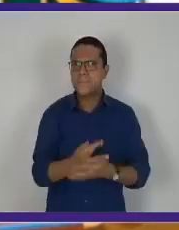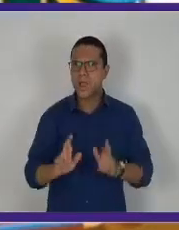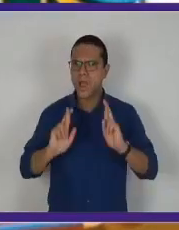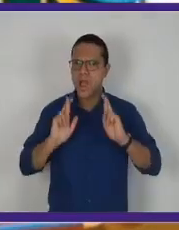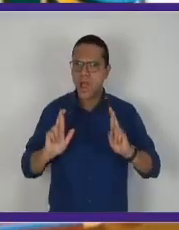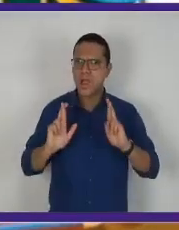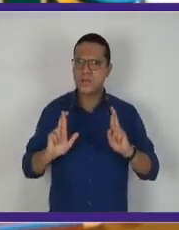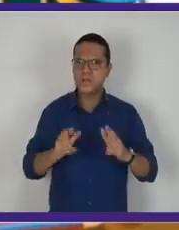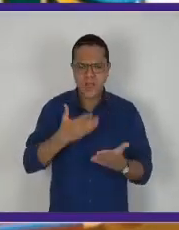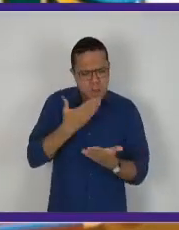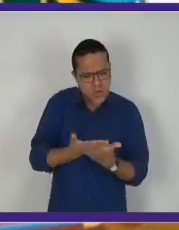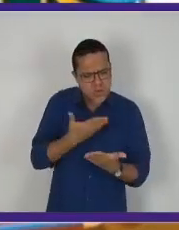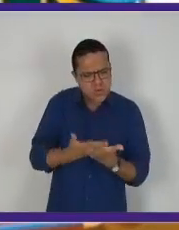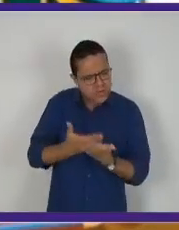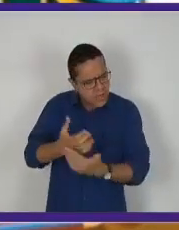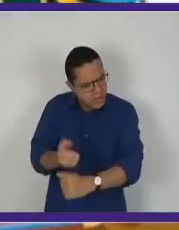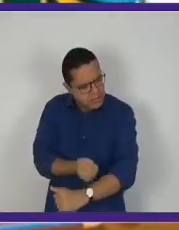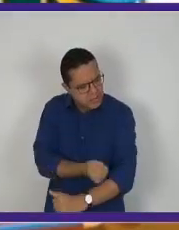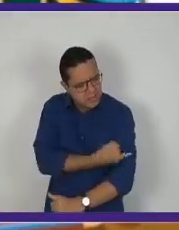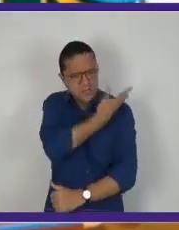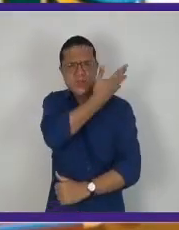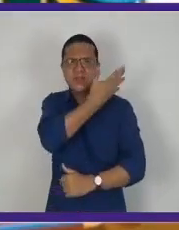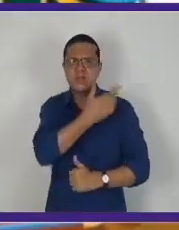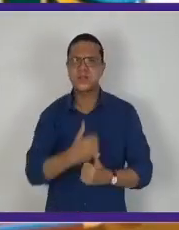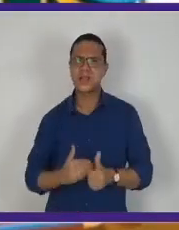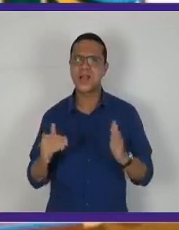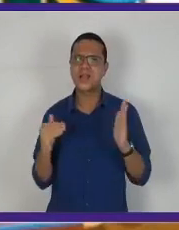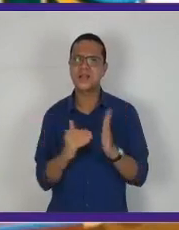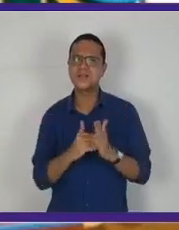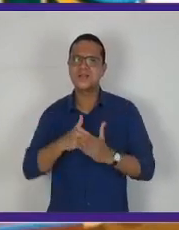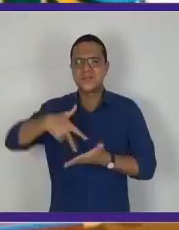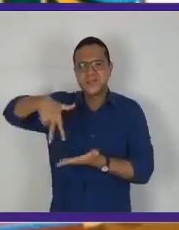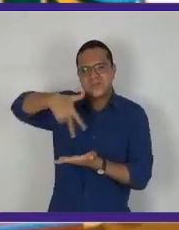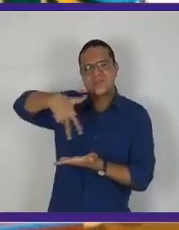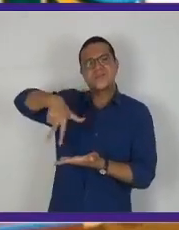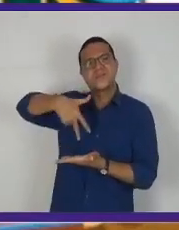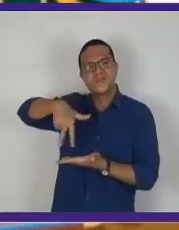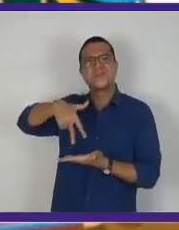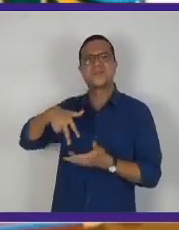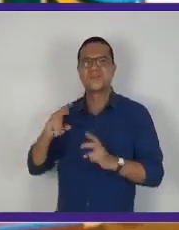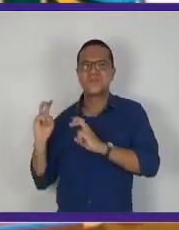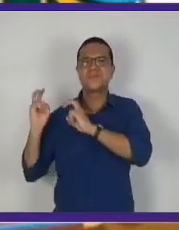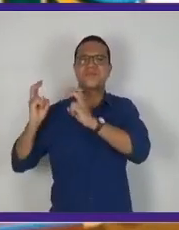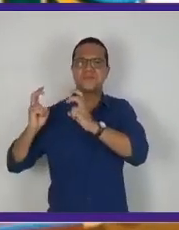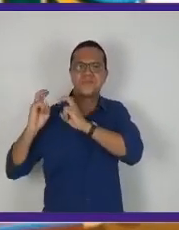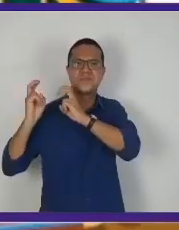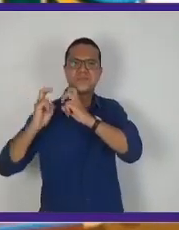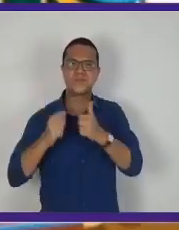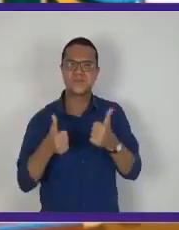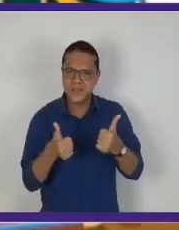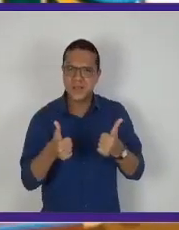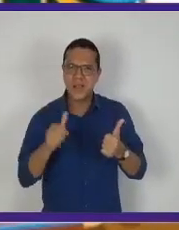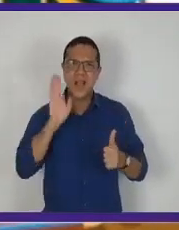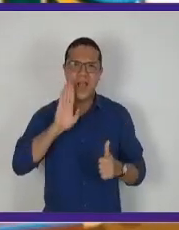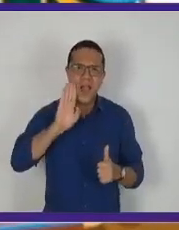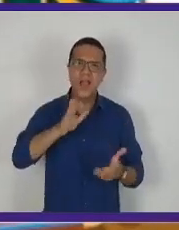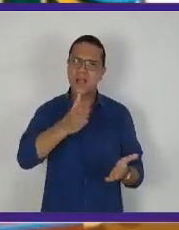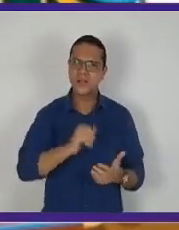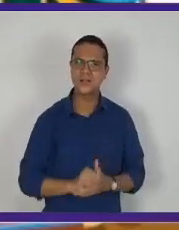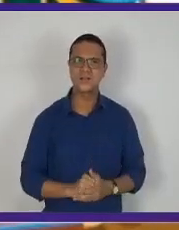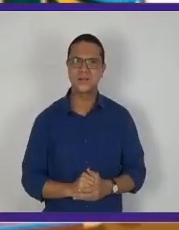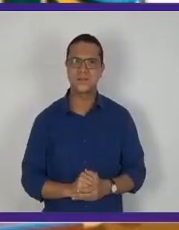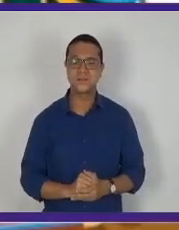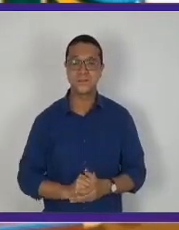com esperança. E estudar com prazer. Até fazendo uma dancinha. Que isso aí é bem legal. Não verdade,